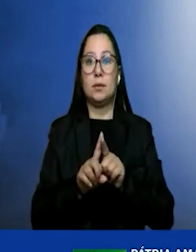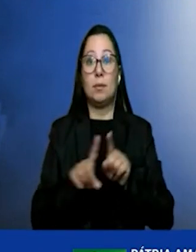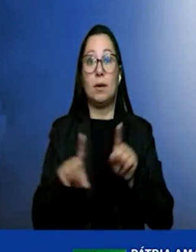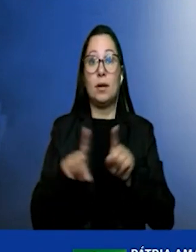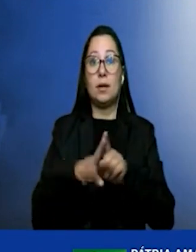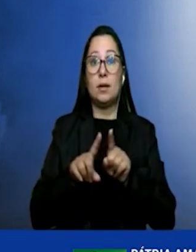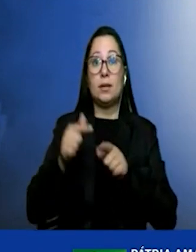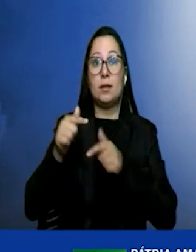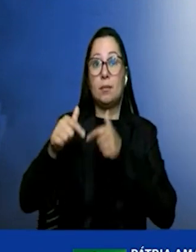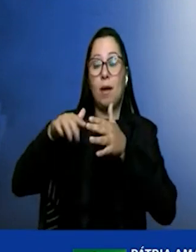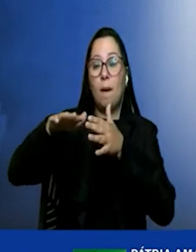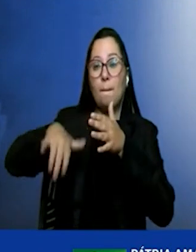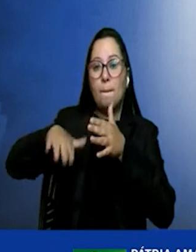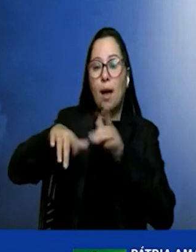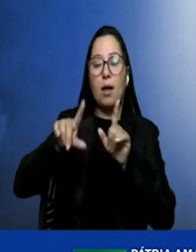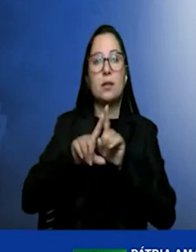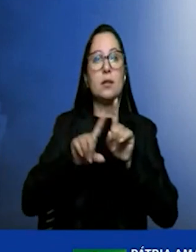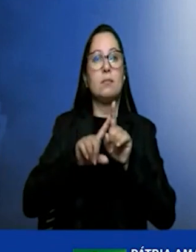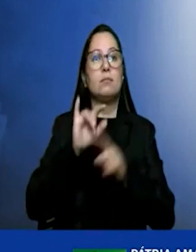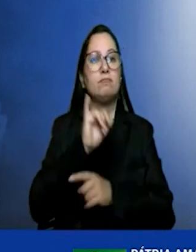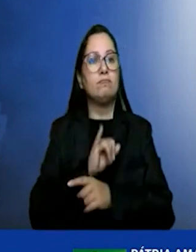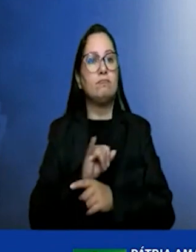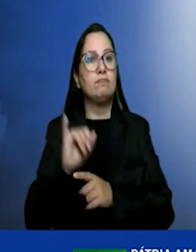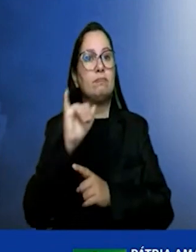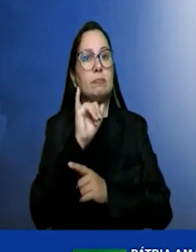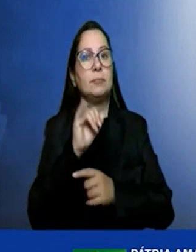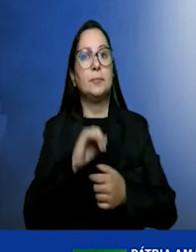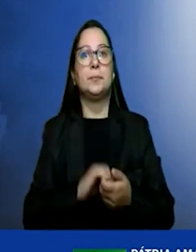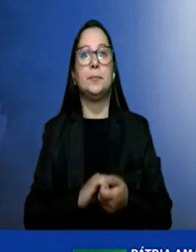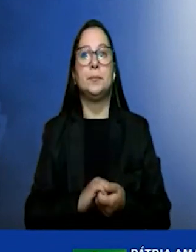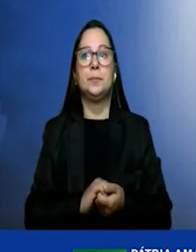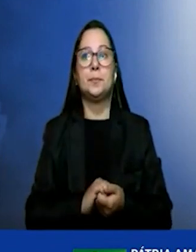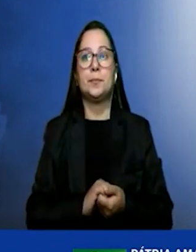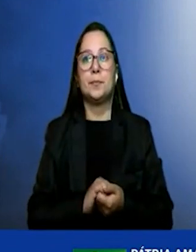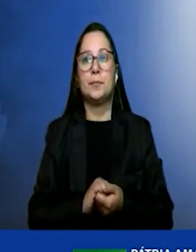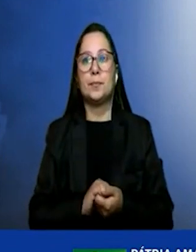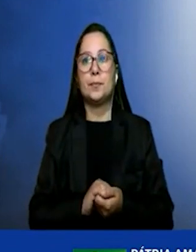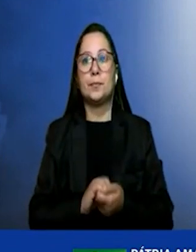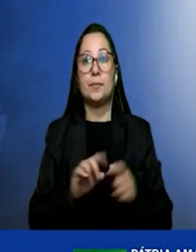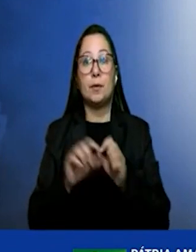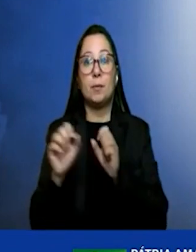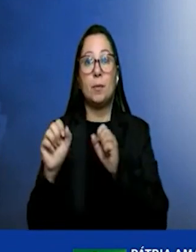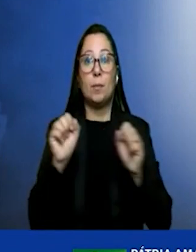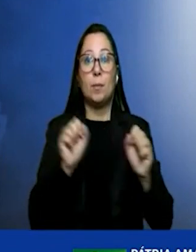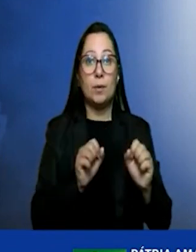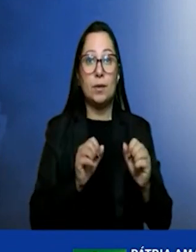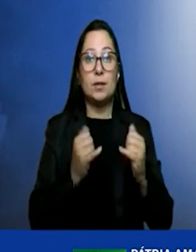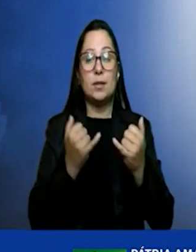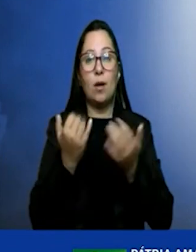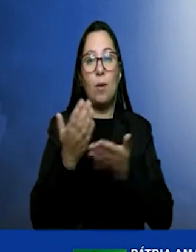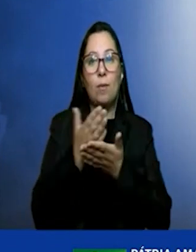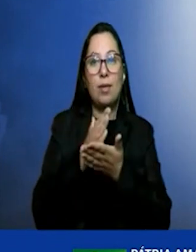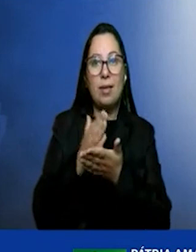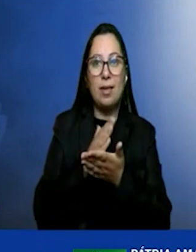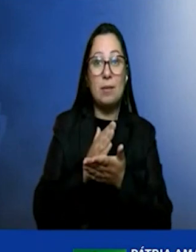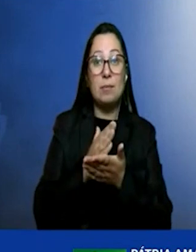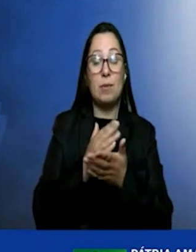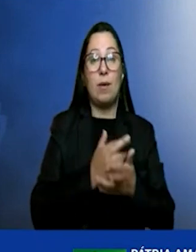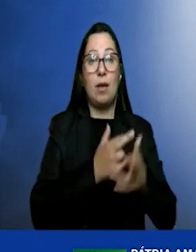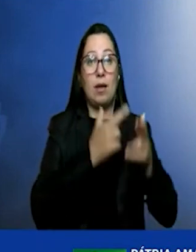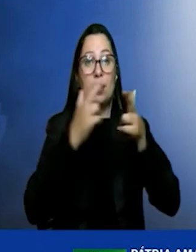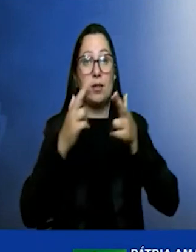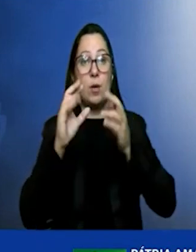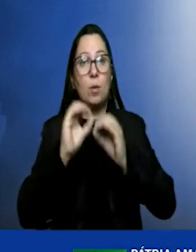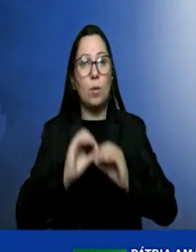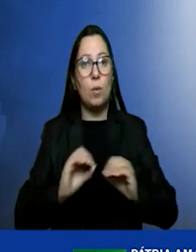apreciável e no final aquele último mapa ali o potencial híbrido são regiões de excelente potencial